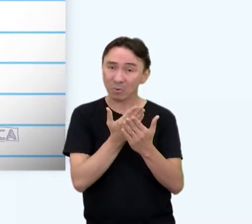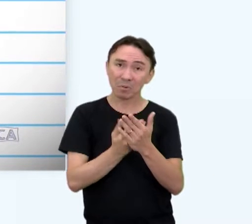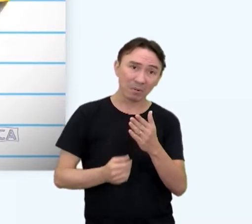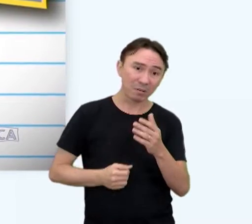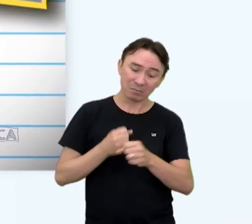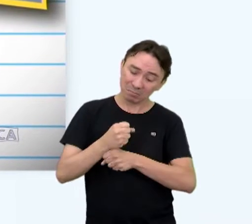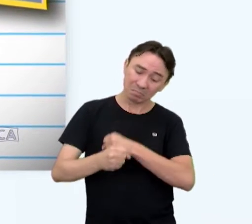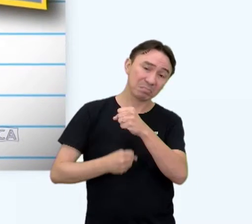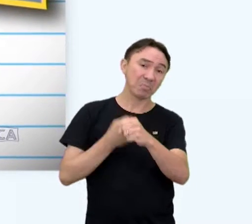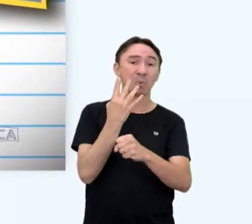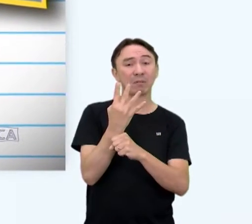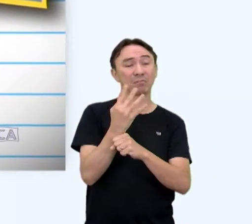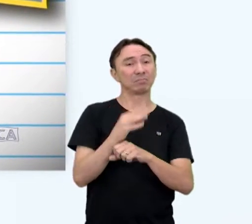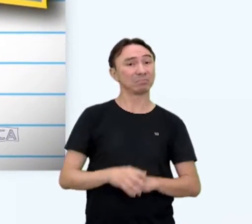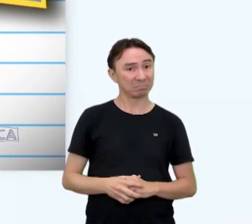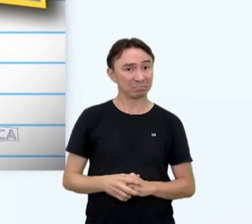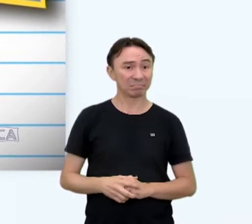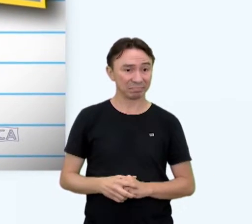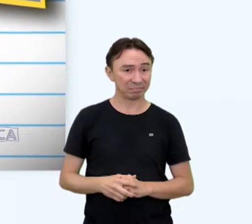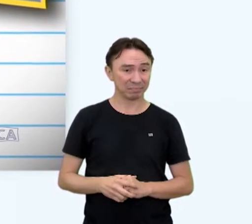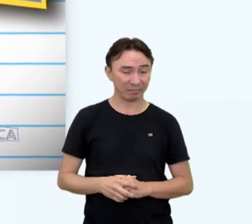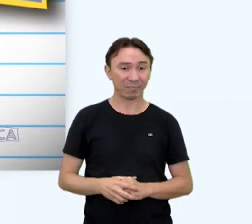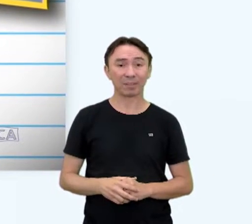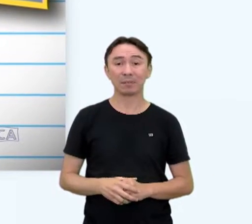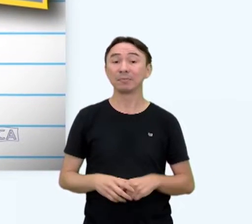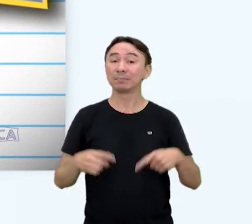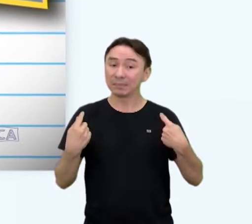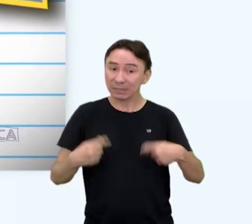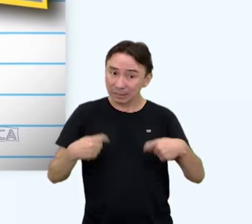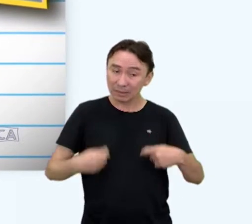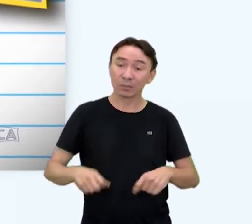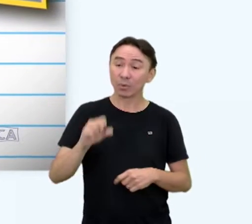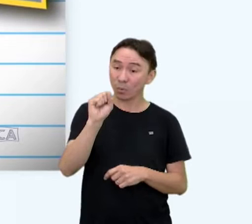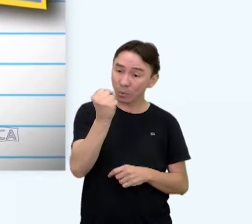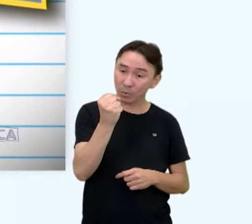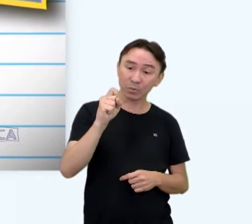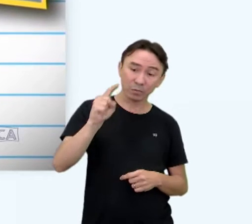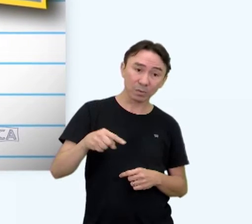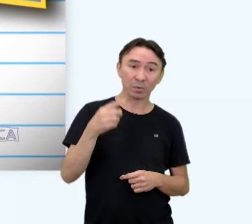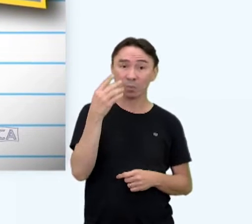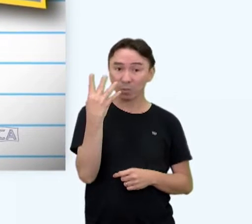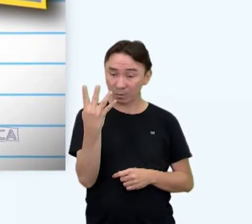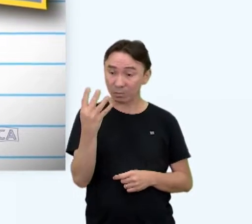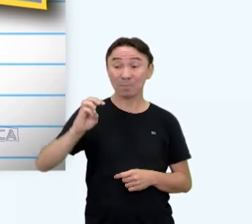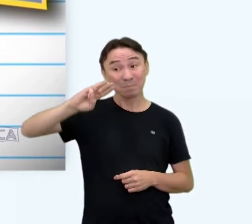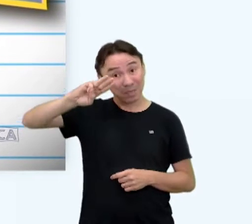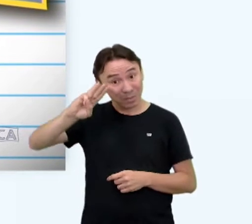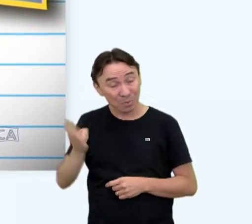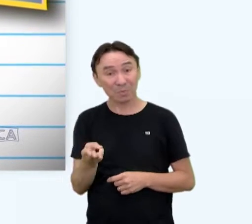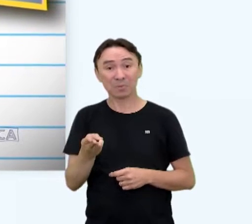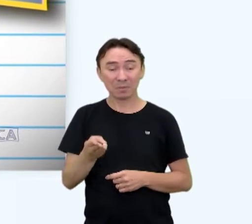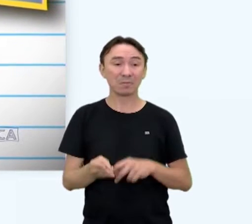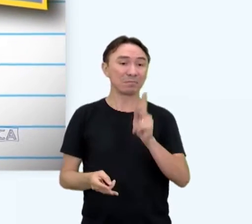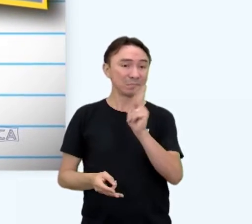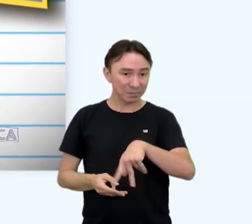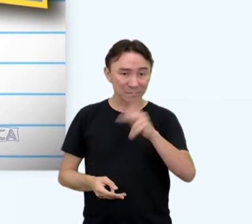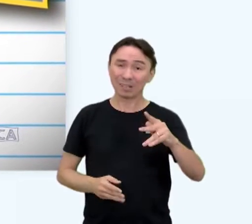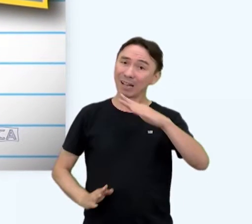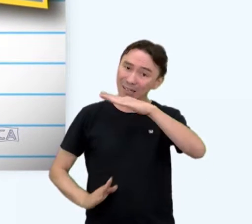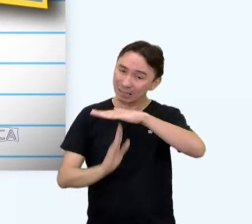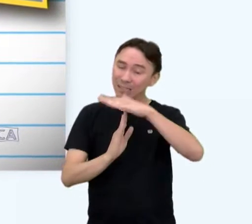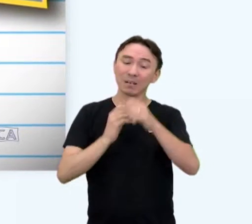Segundo a Unesco, serão necessários 8,4 milhões de professores até 2030 para garantir as necessidades